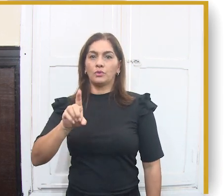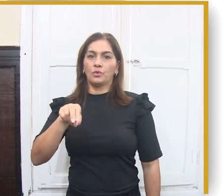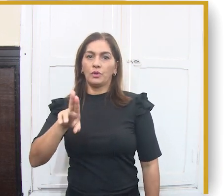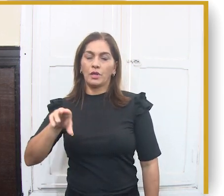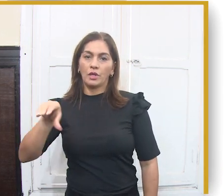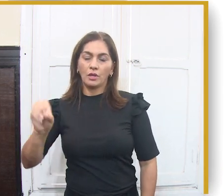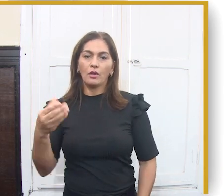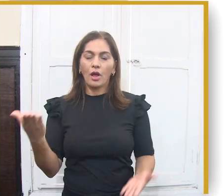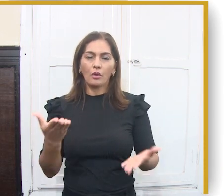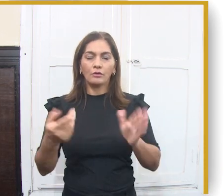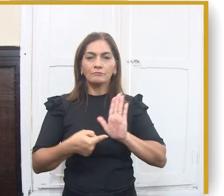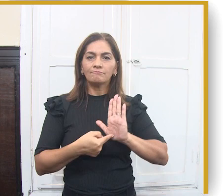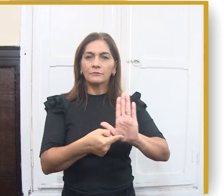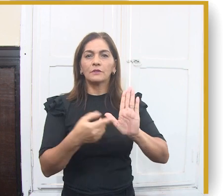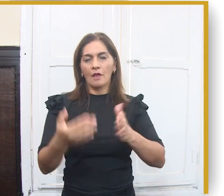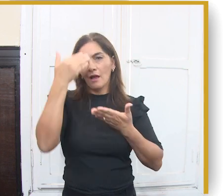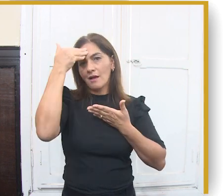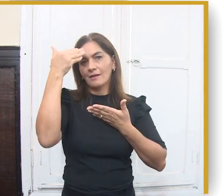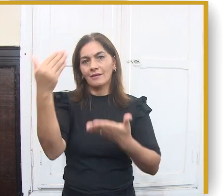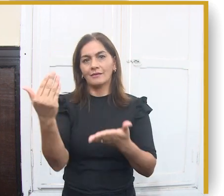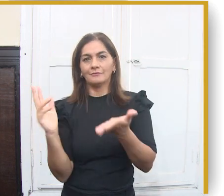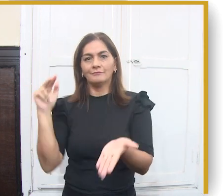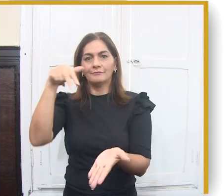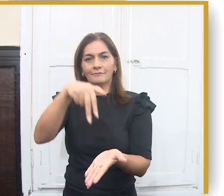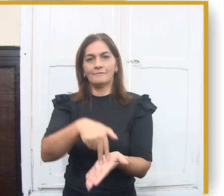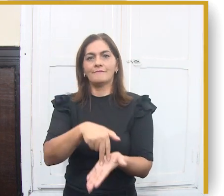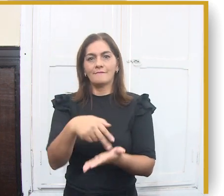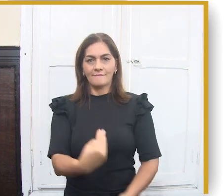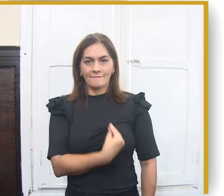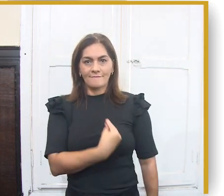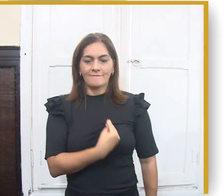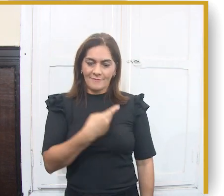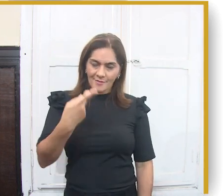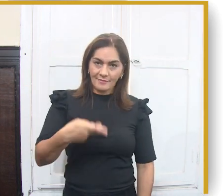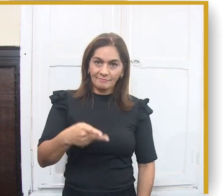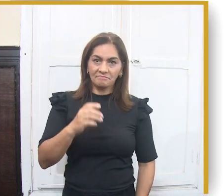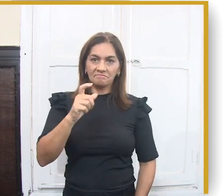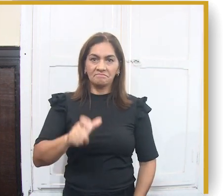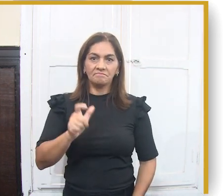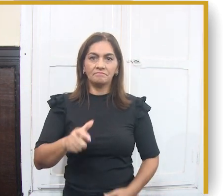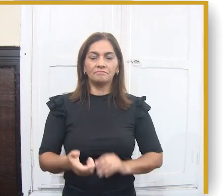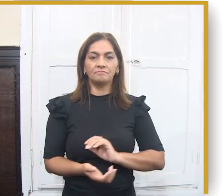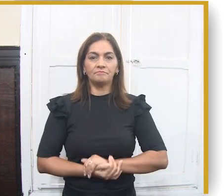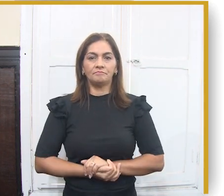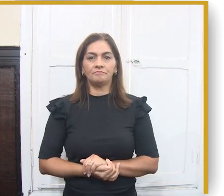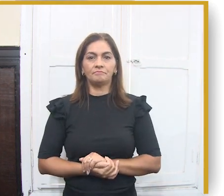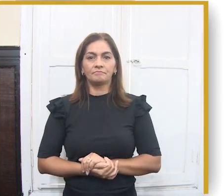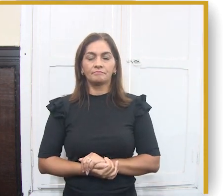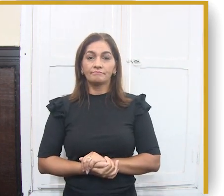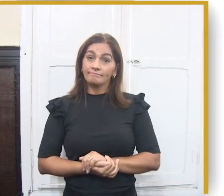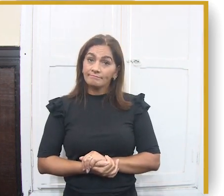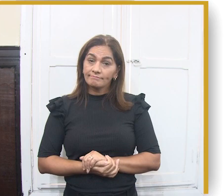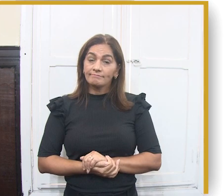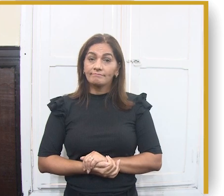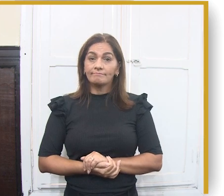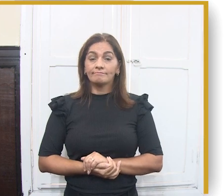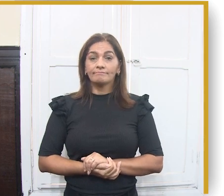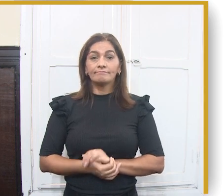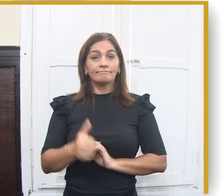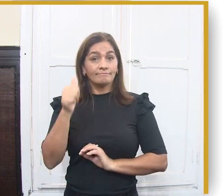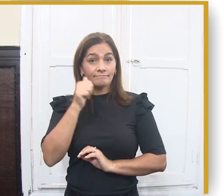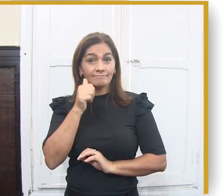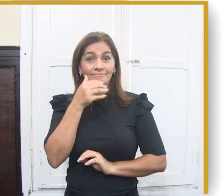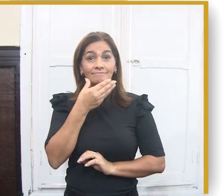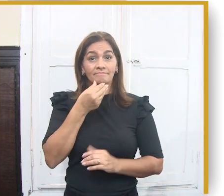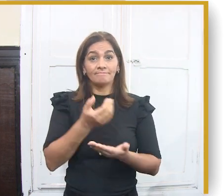Vereadora Carol Gomes, Fabiana Gomes, Sivonete Lugério, vereadores Alvo Cabral, Dinho Papaleguas, Paulo